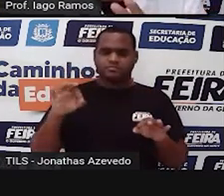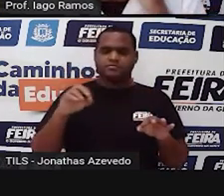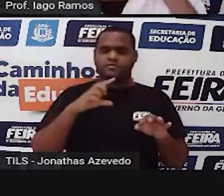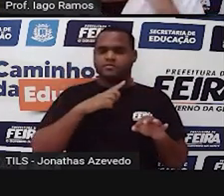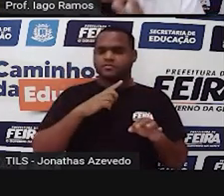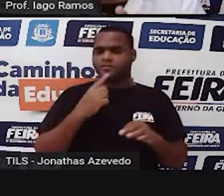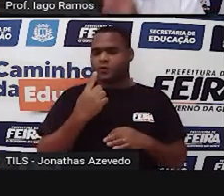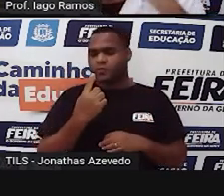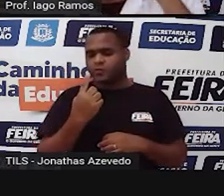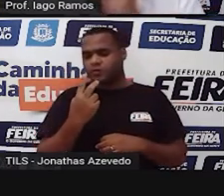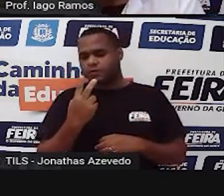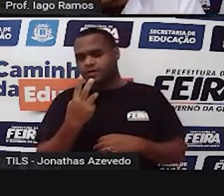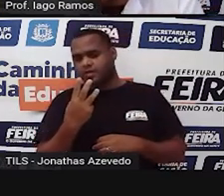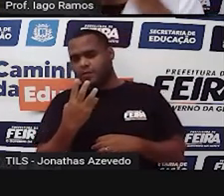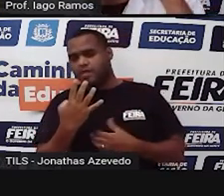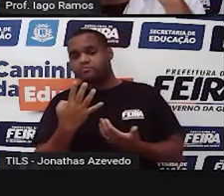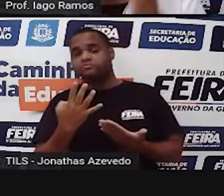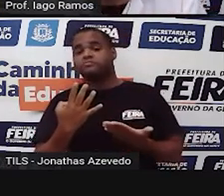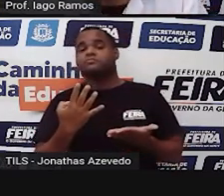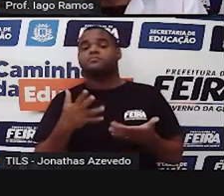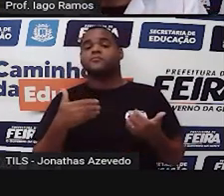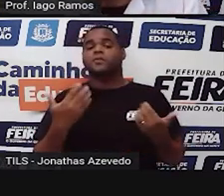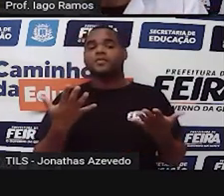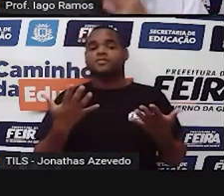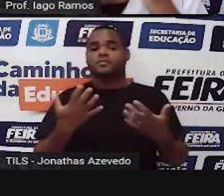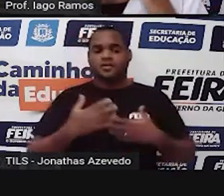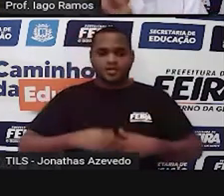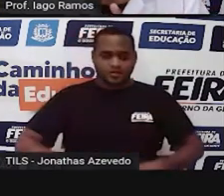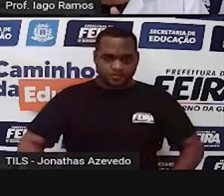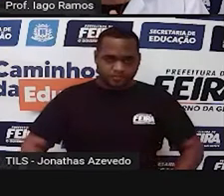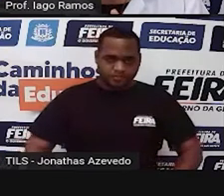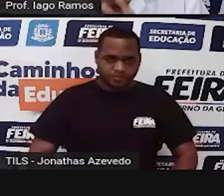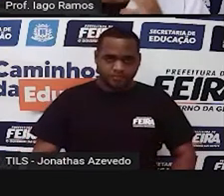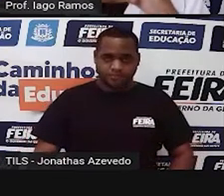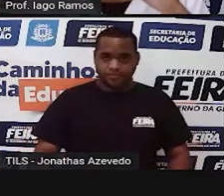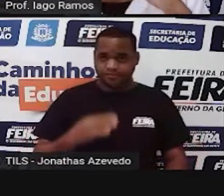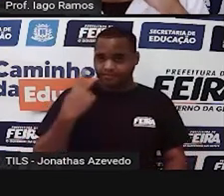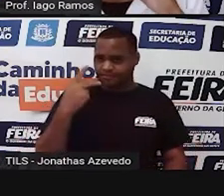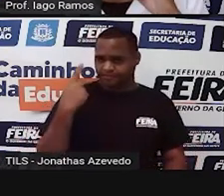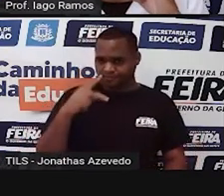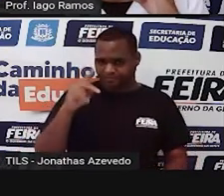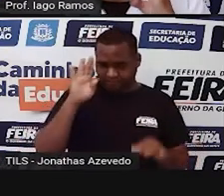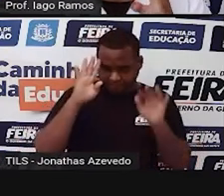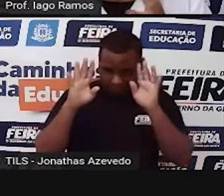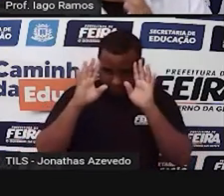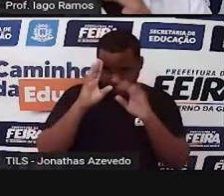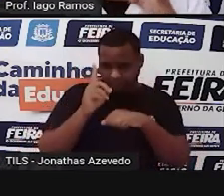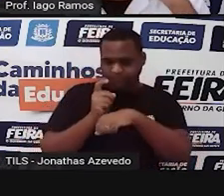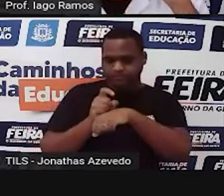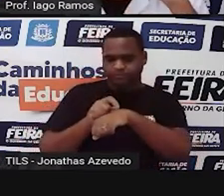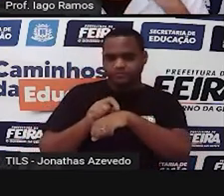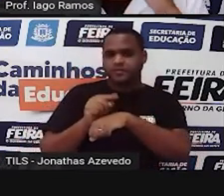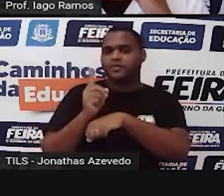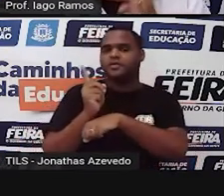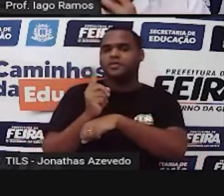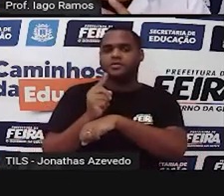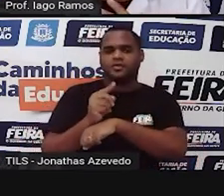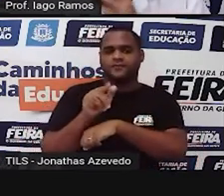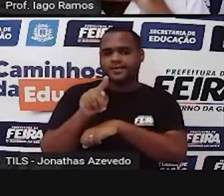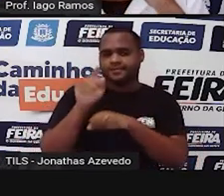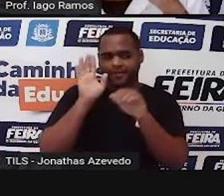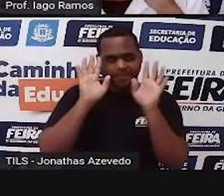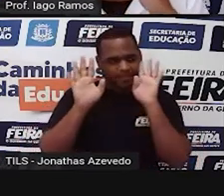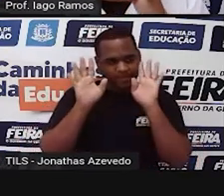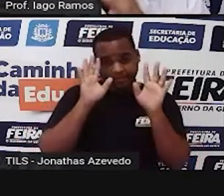1, 2, 3 ou 4. Vou fazer assim, ó, vou colocar um reloginho na tela, você vai pensar,